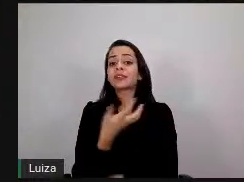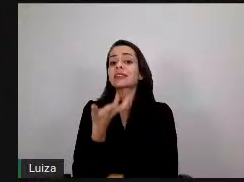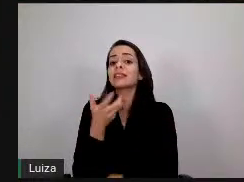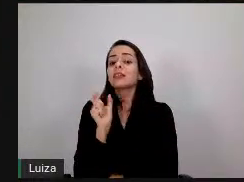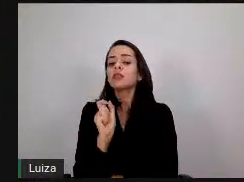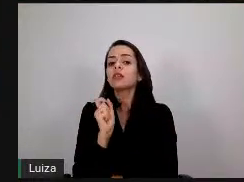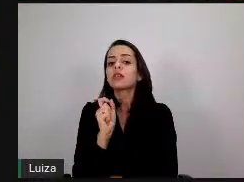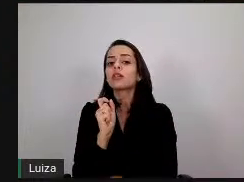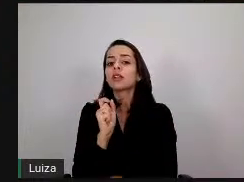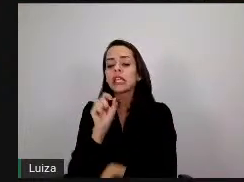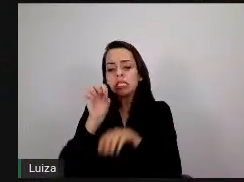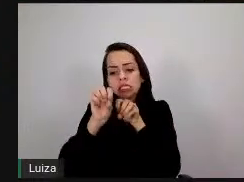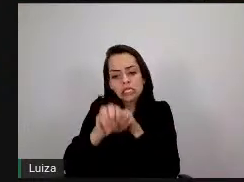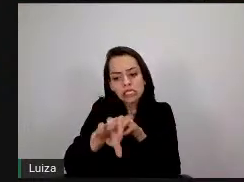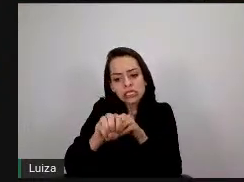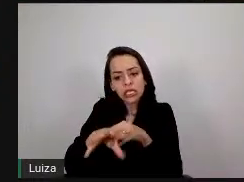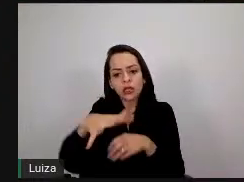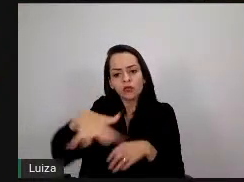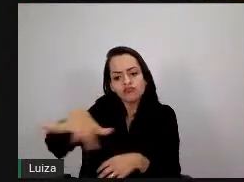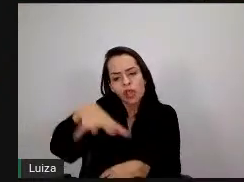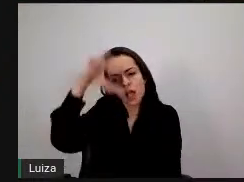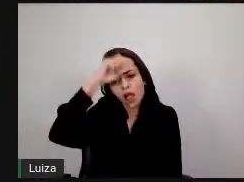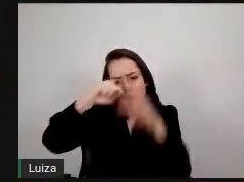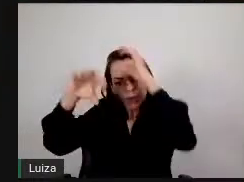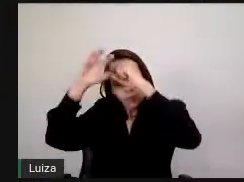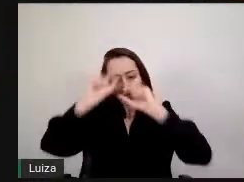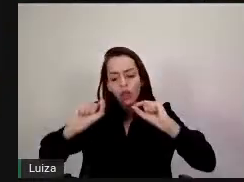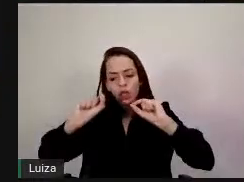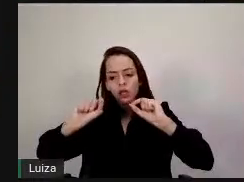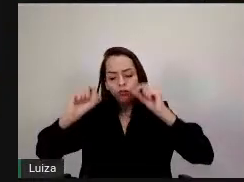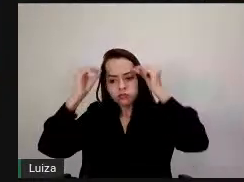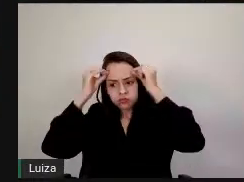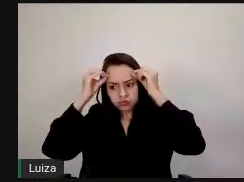qualidade diante de tudo que nós temos.